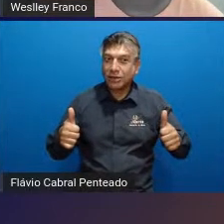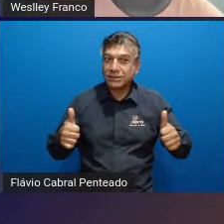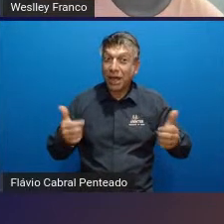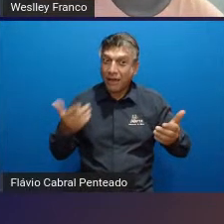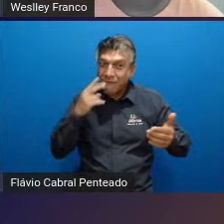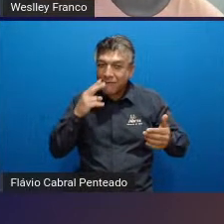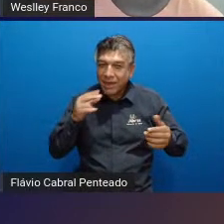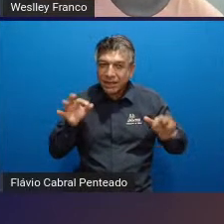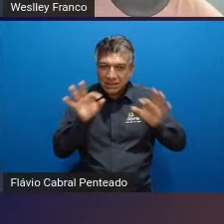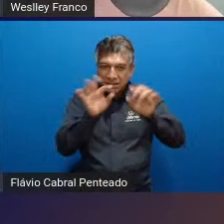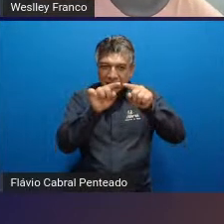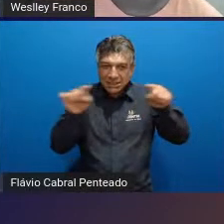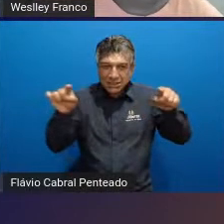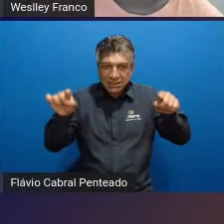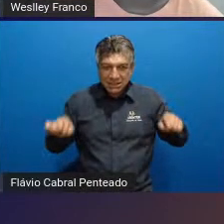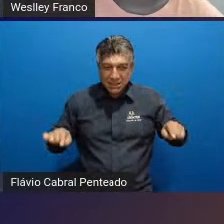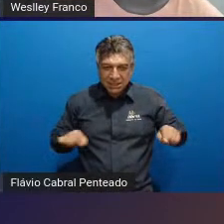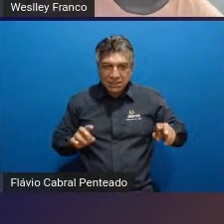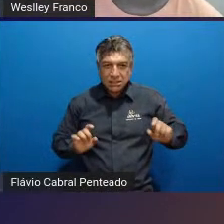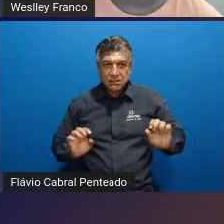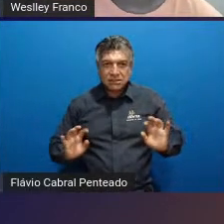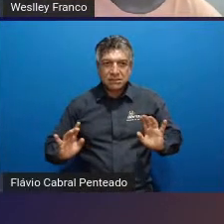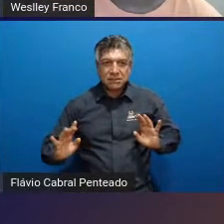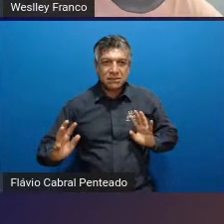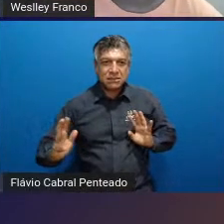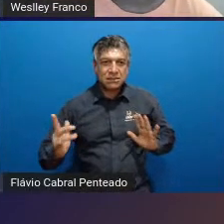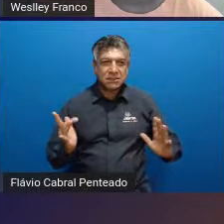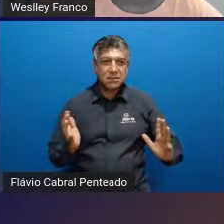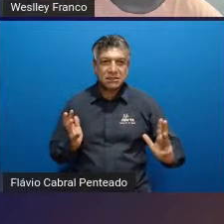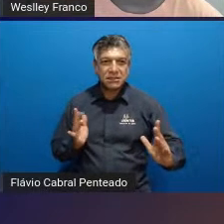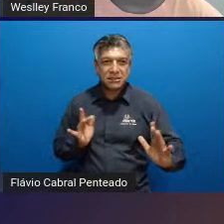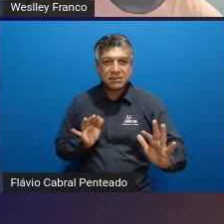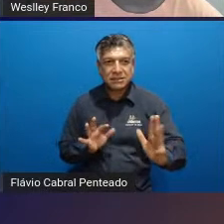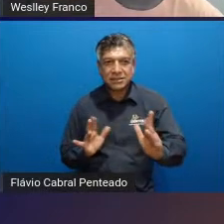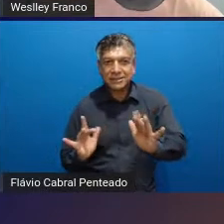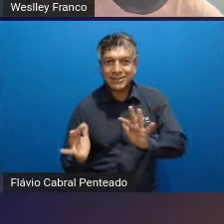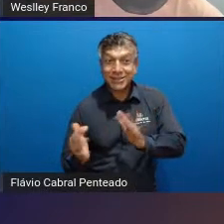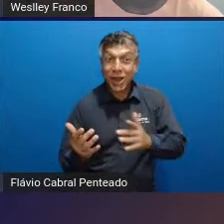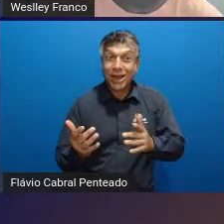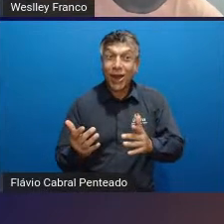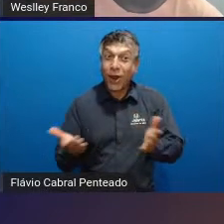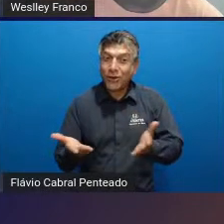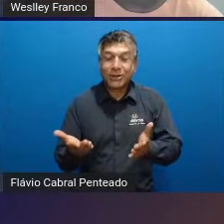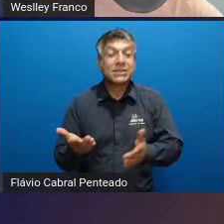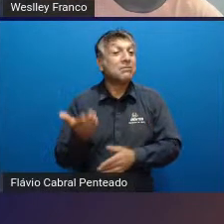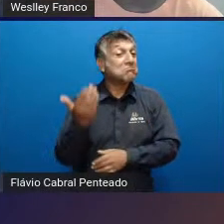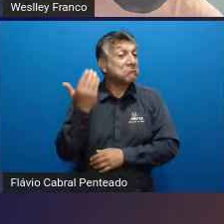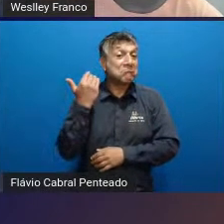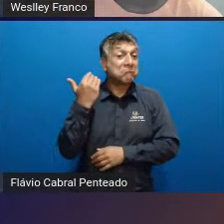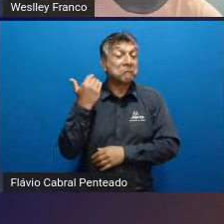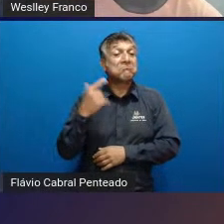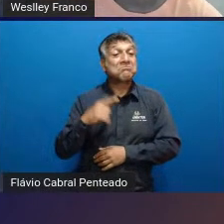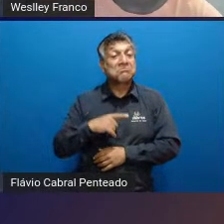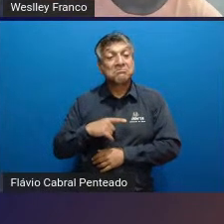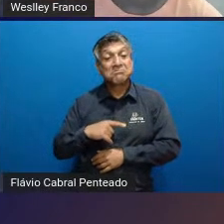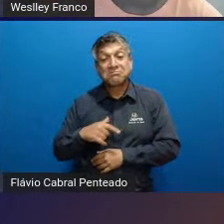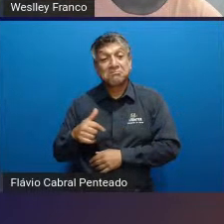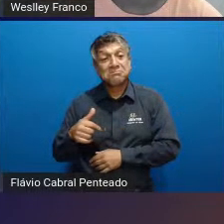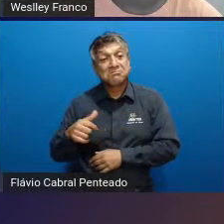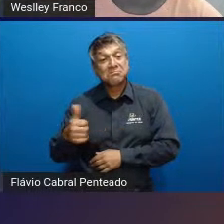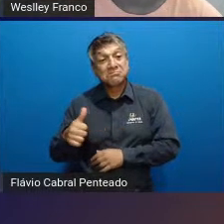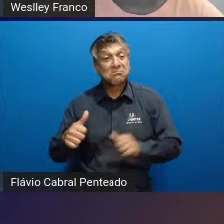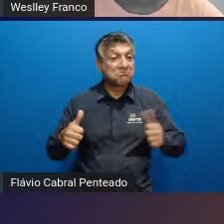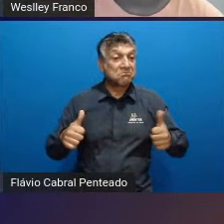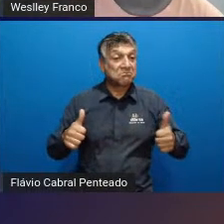hoje dentro dos campos de futebol eram todo é 22 22 atletas em